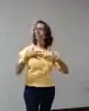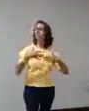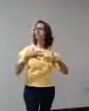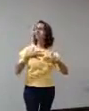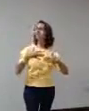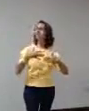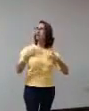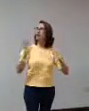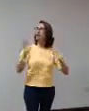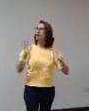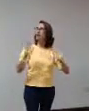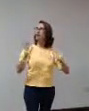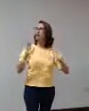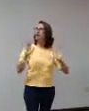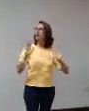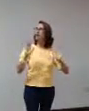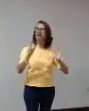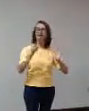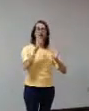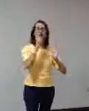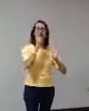o... Ah, não, o Tim eu não mostrei ainda.